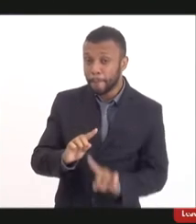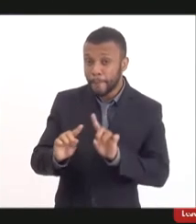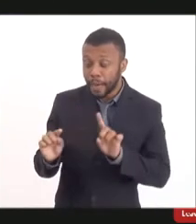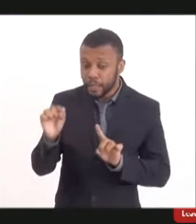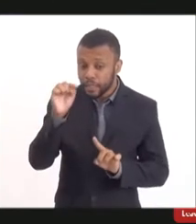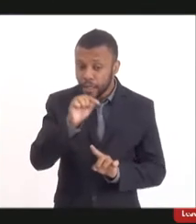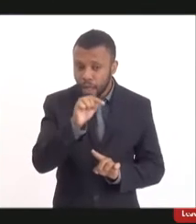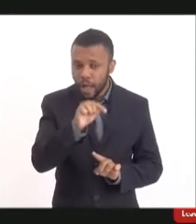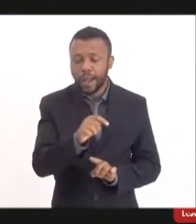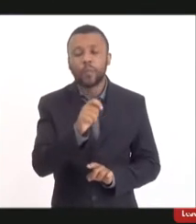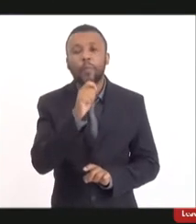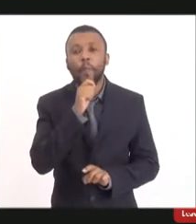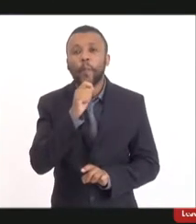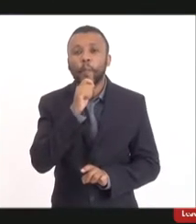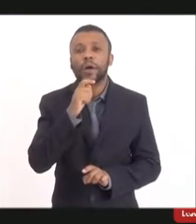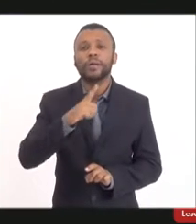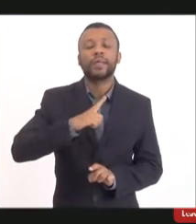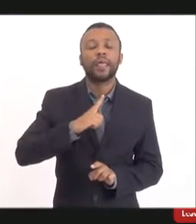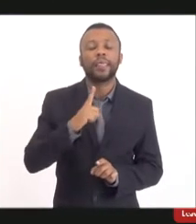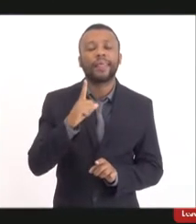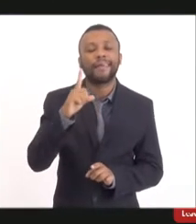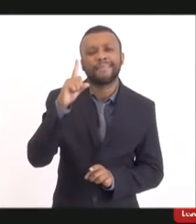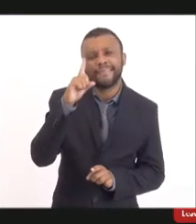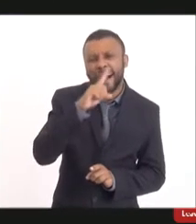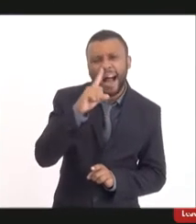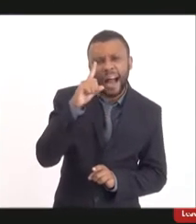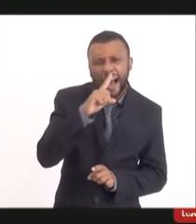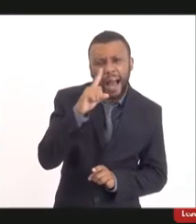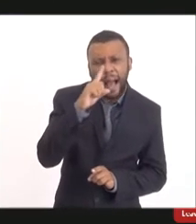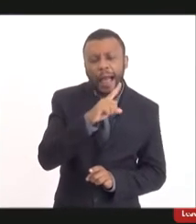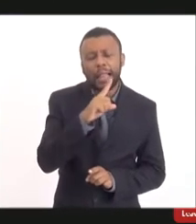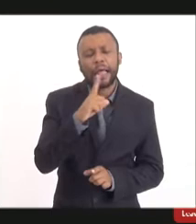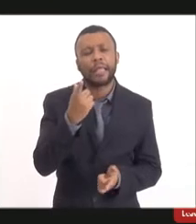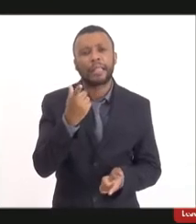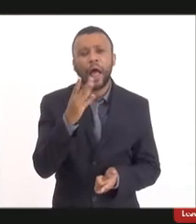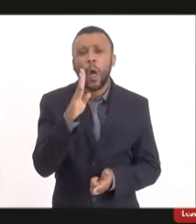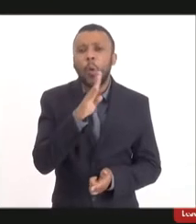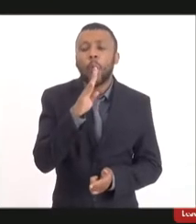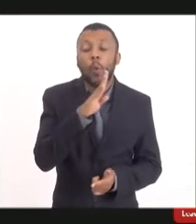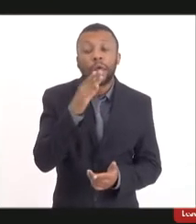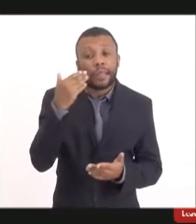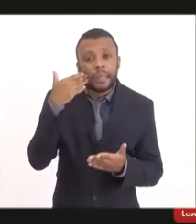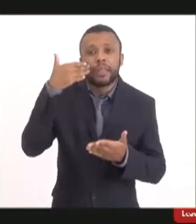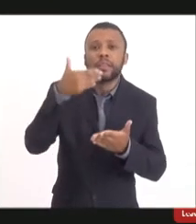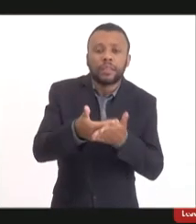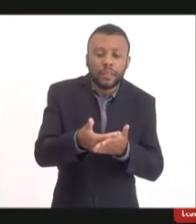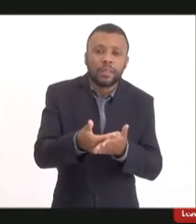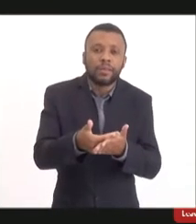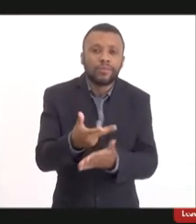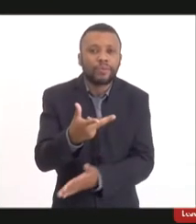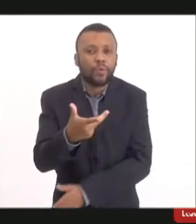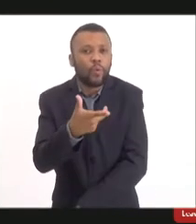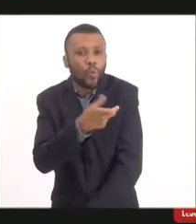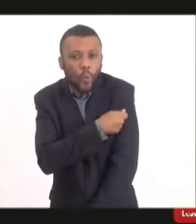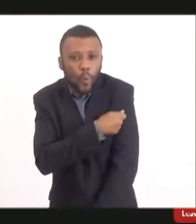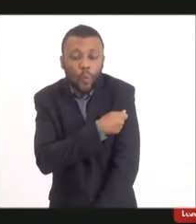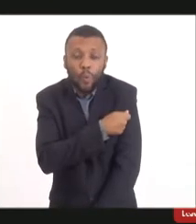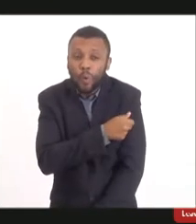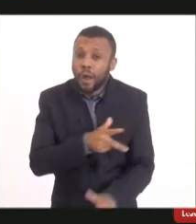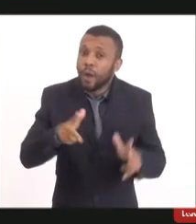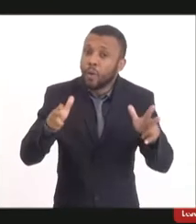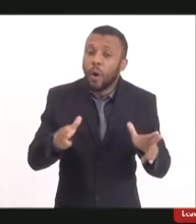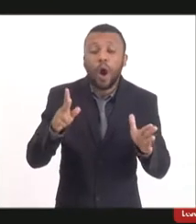essa mesma vulnerabilidade de reinfecção como acontece agora